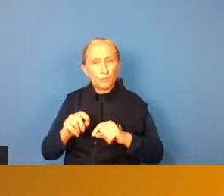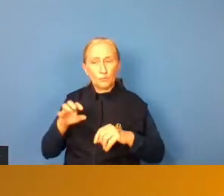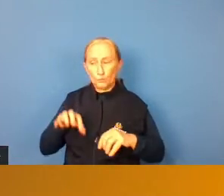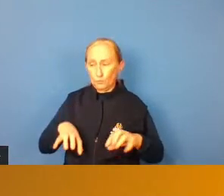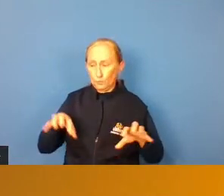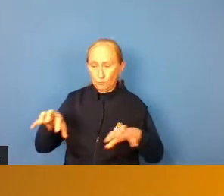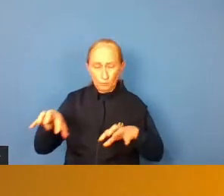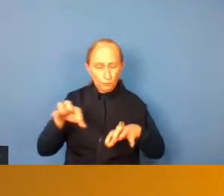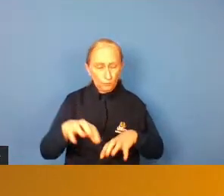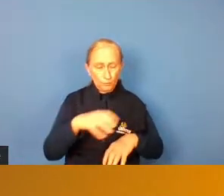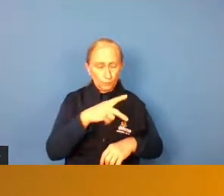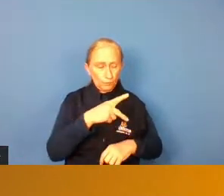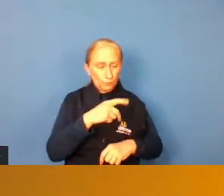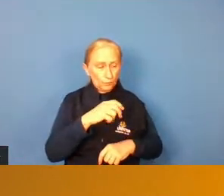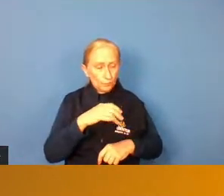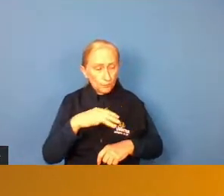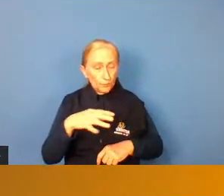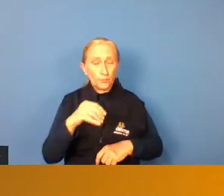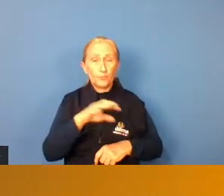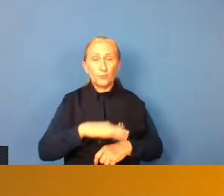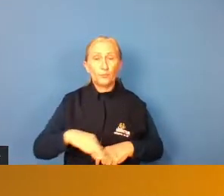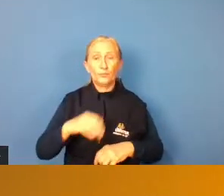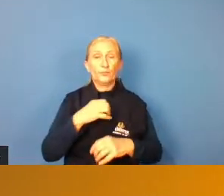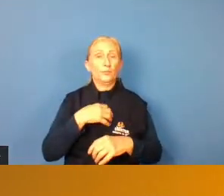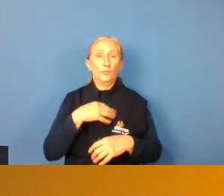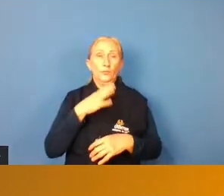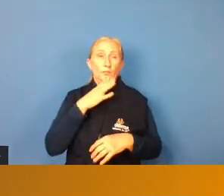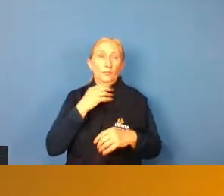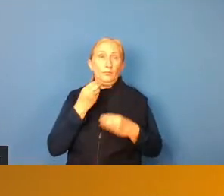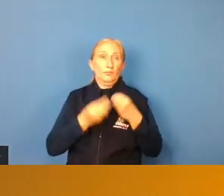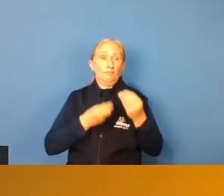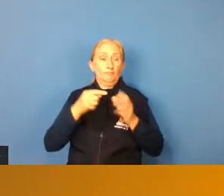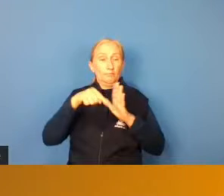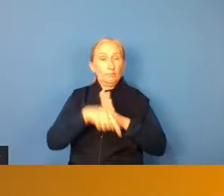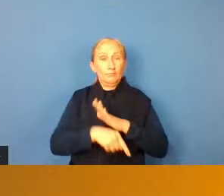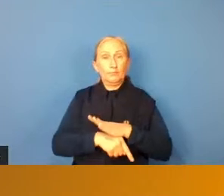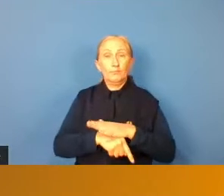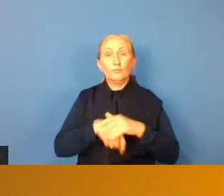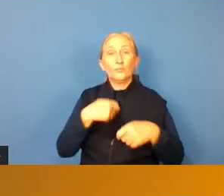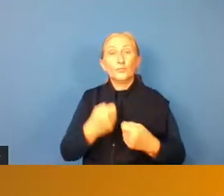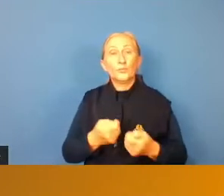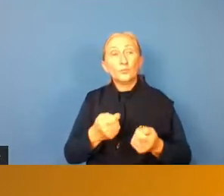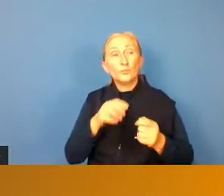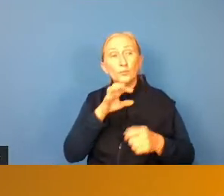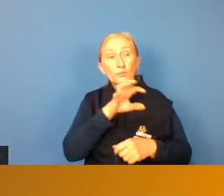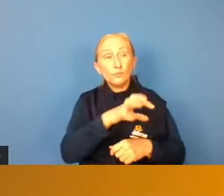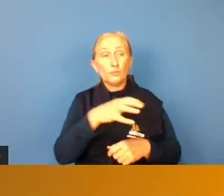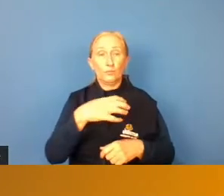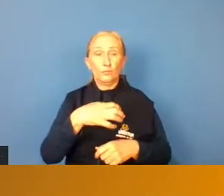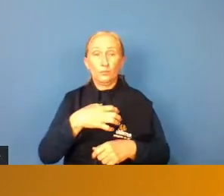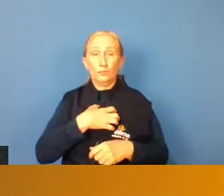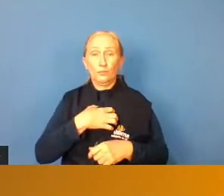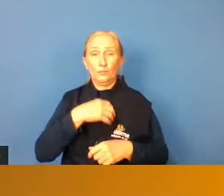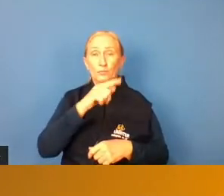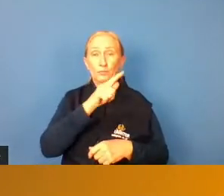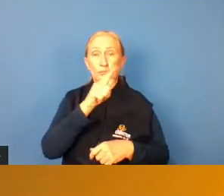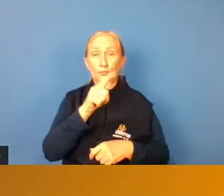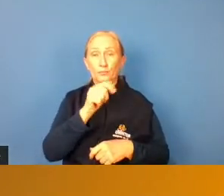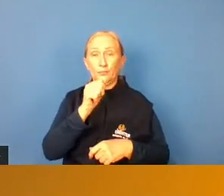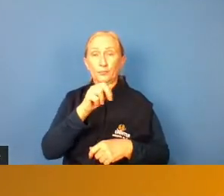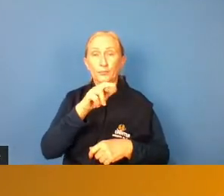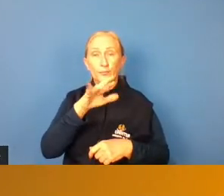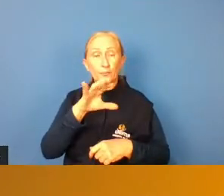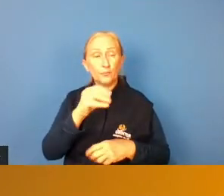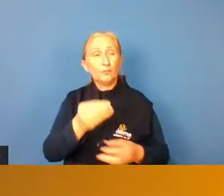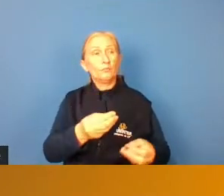zagueiro porque eu também não conhecia muito a fundo essa posição aí com isso também me trouxe